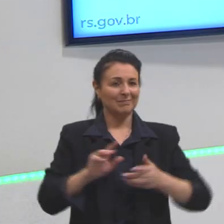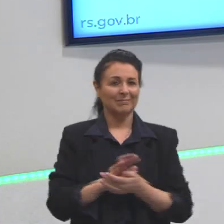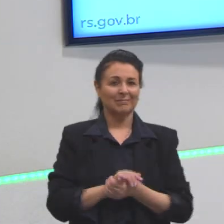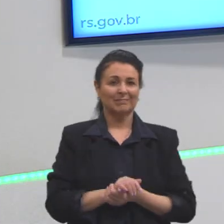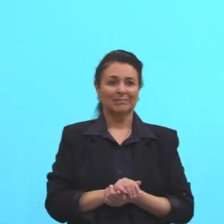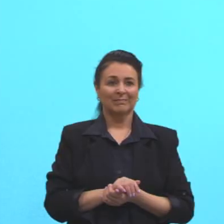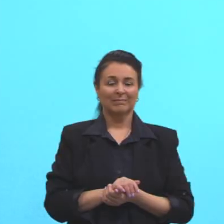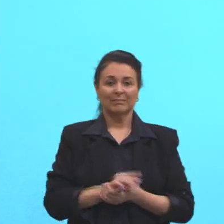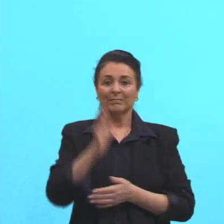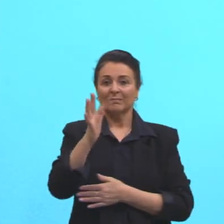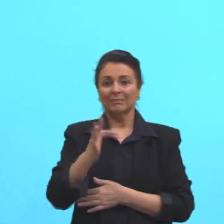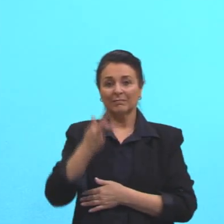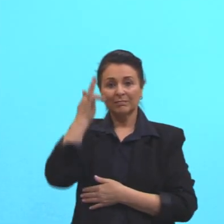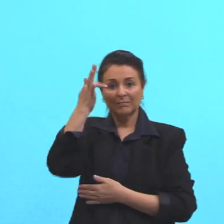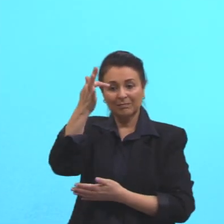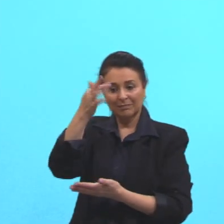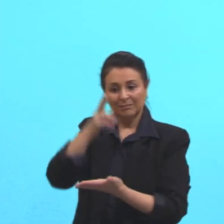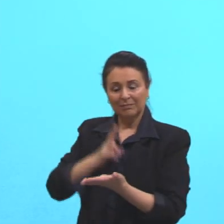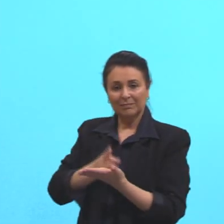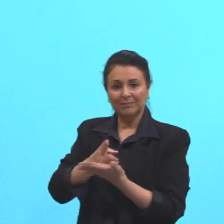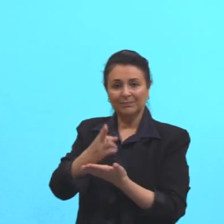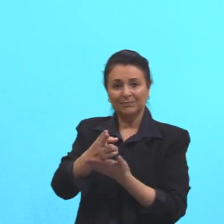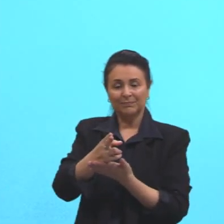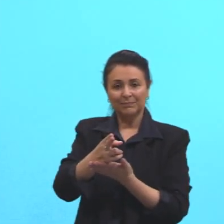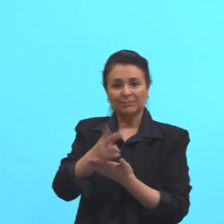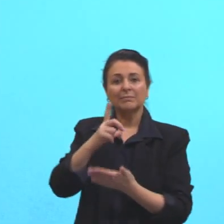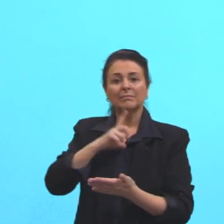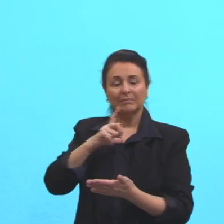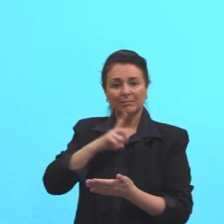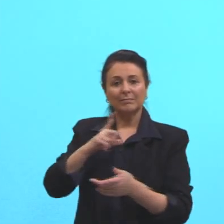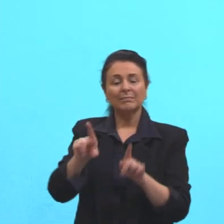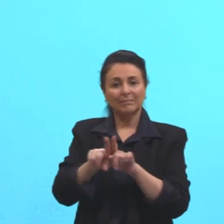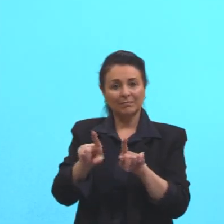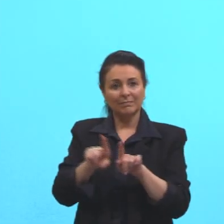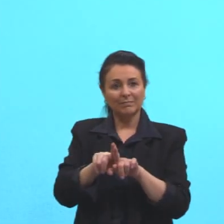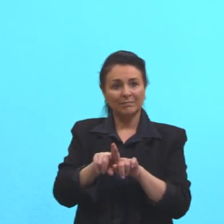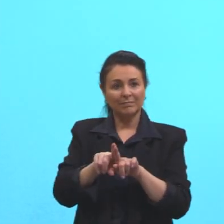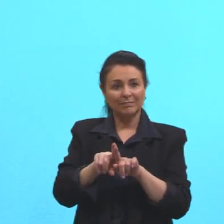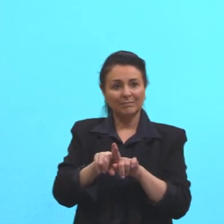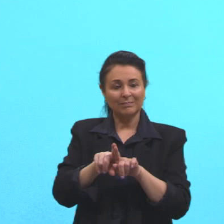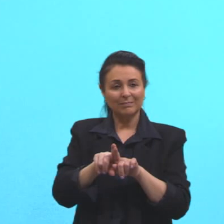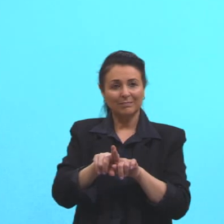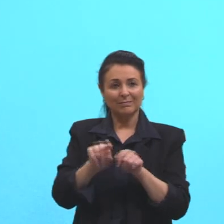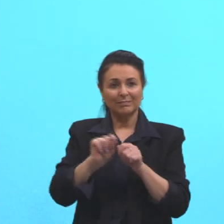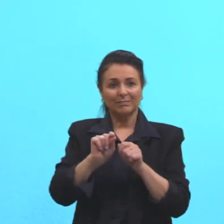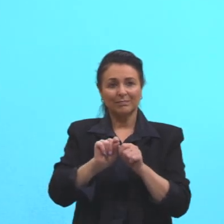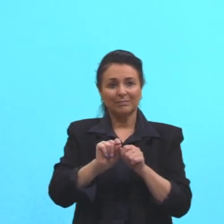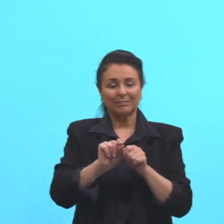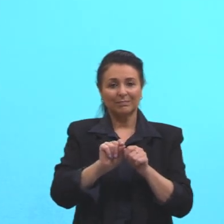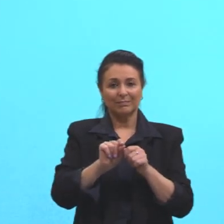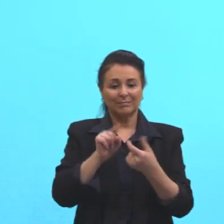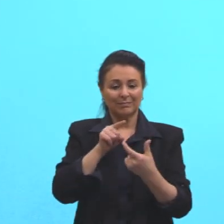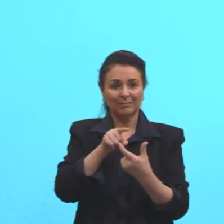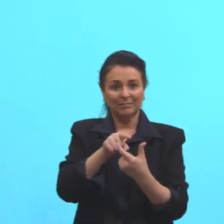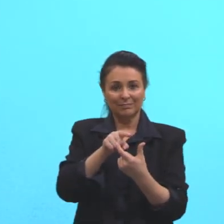E o futuro contínuo, ele também é feito através de